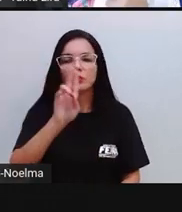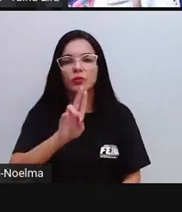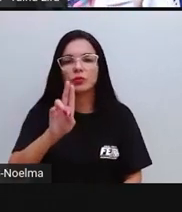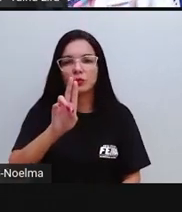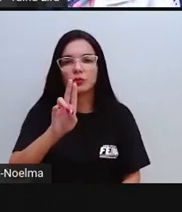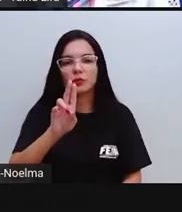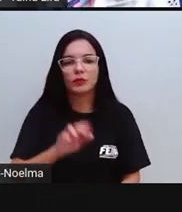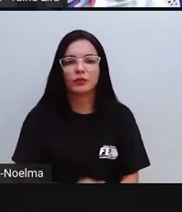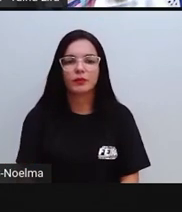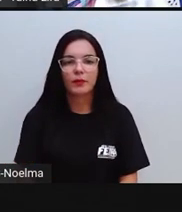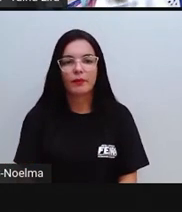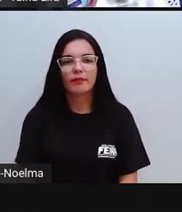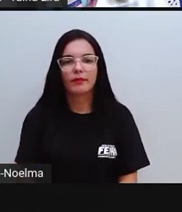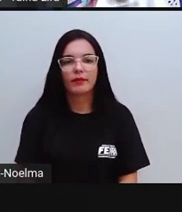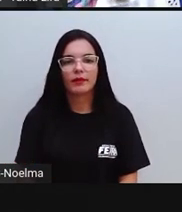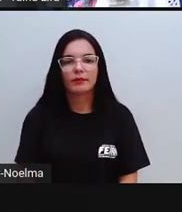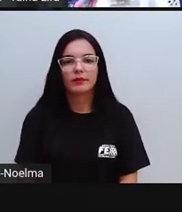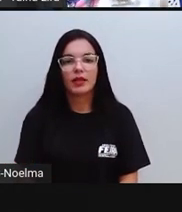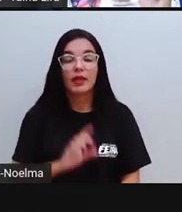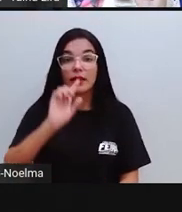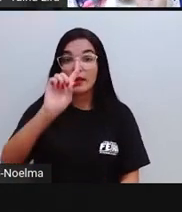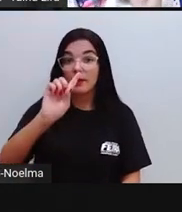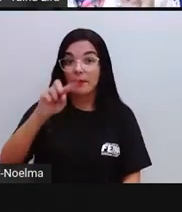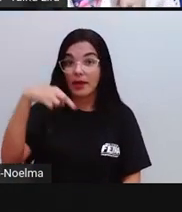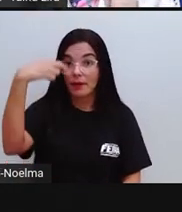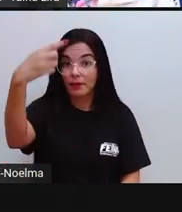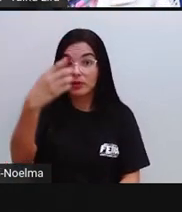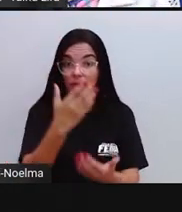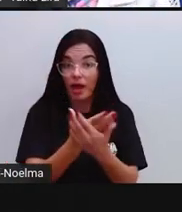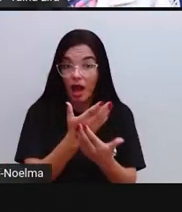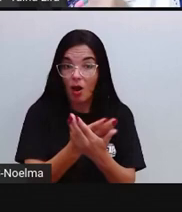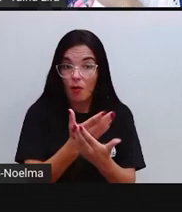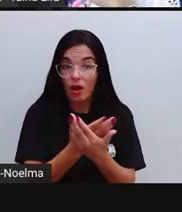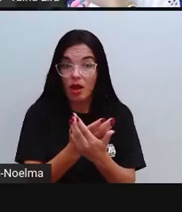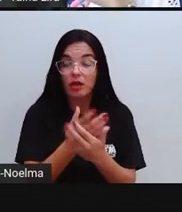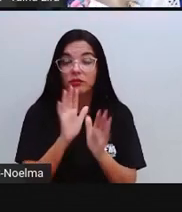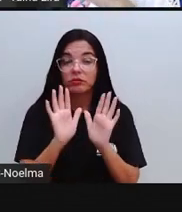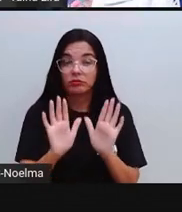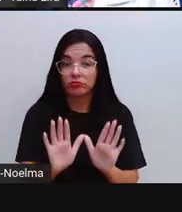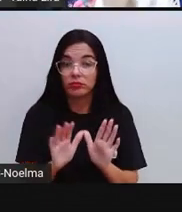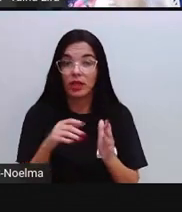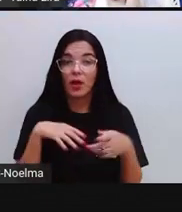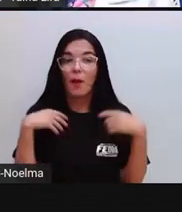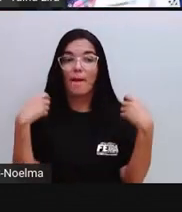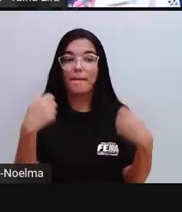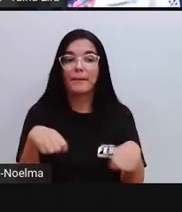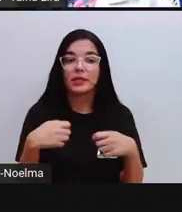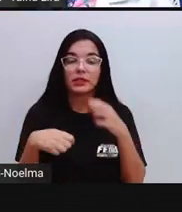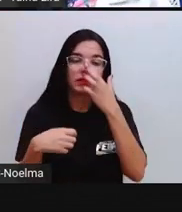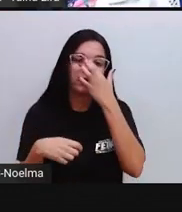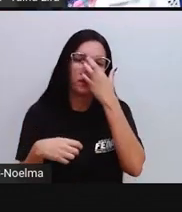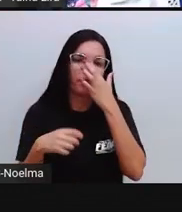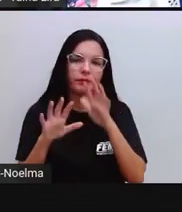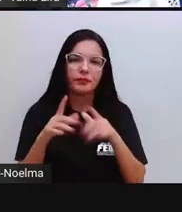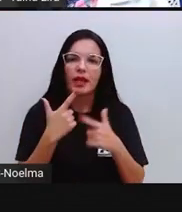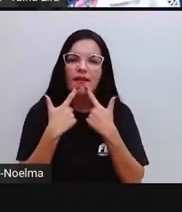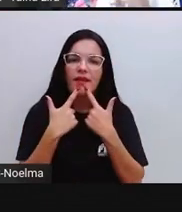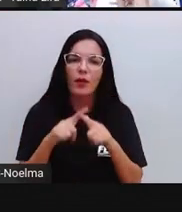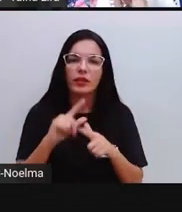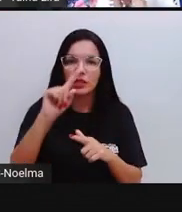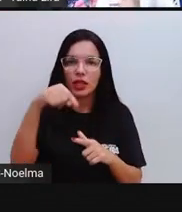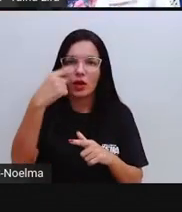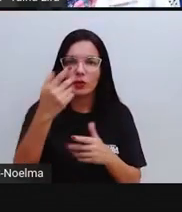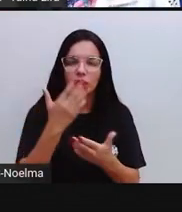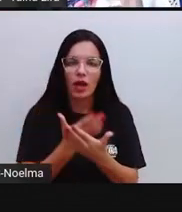U, tá bom? E para a próxima aula, segundo ano de linguagens,